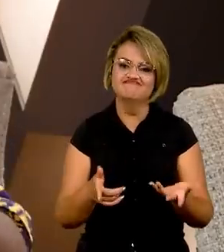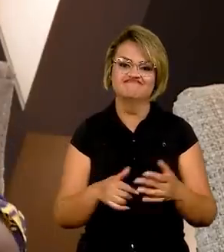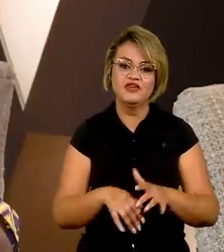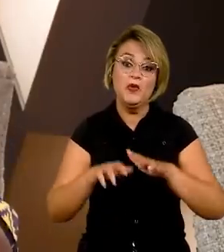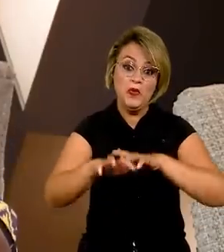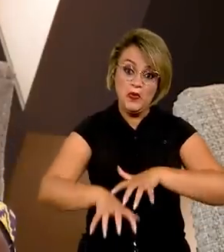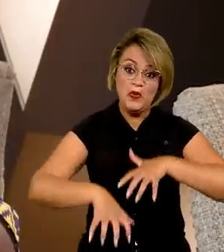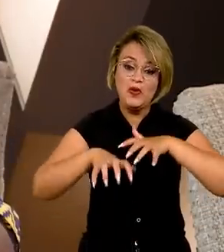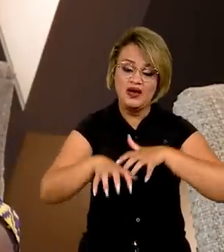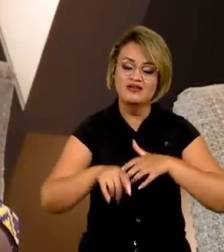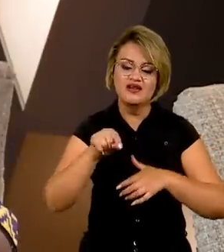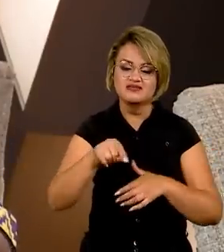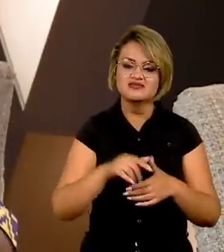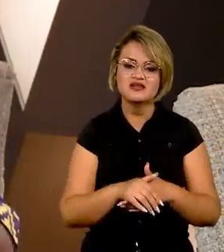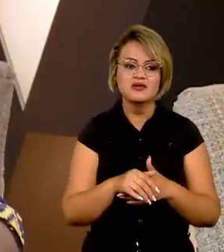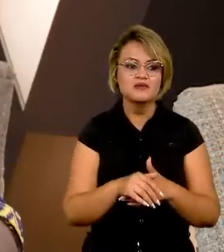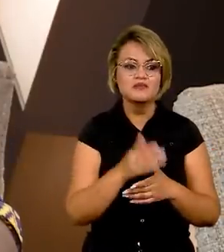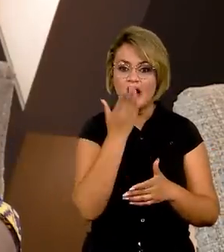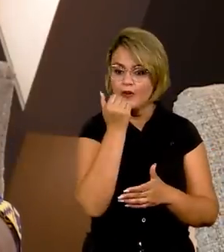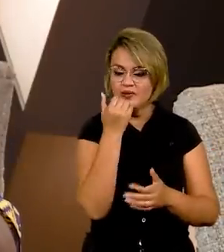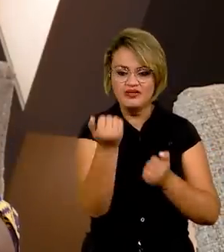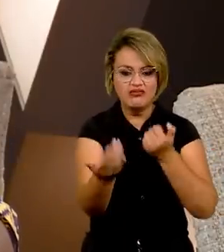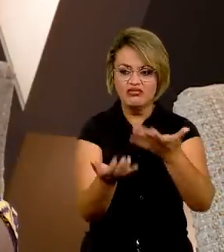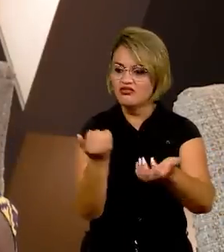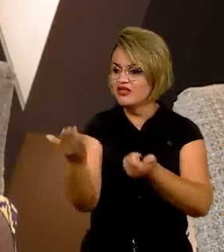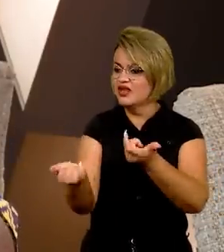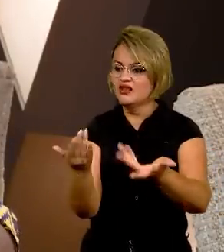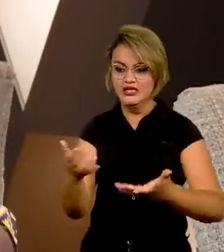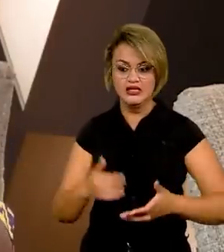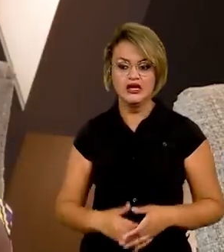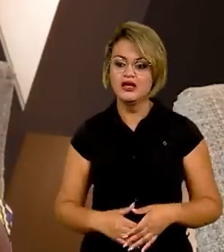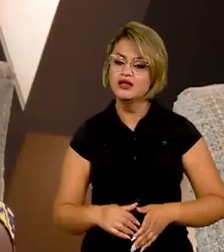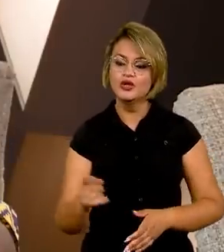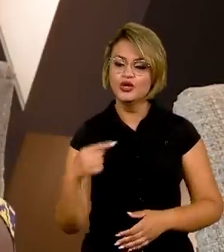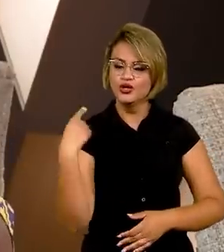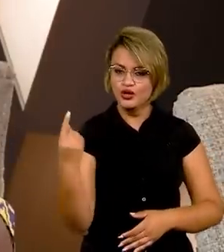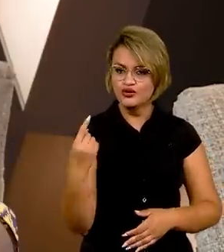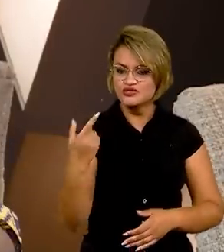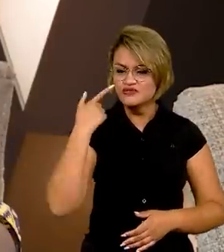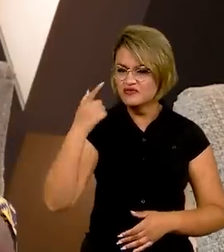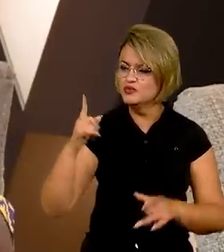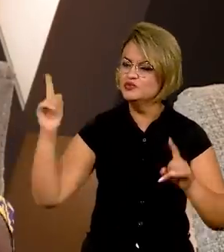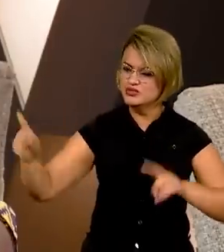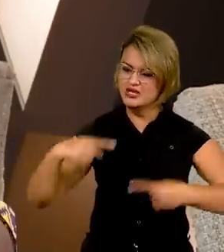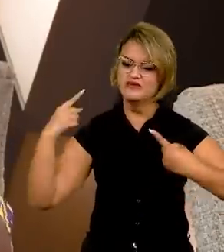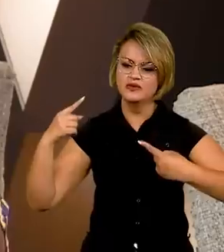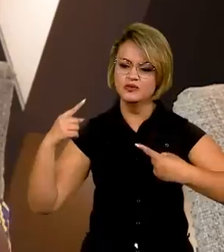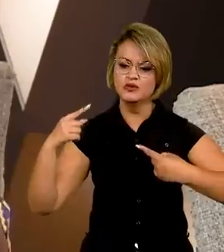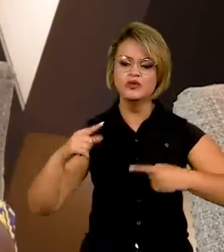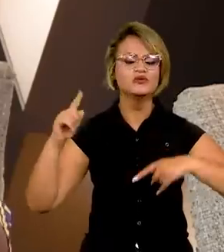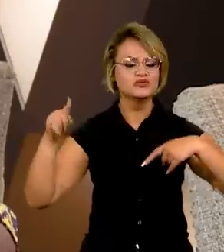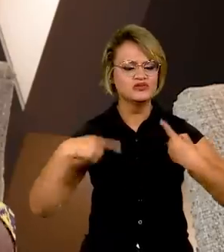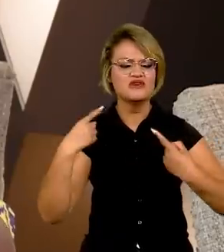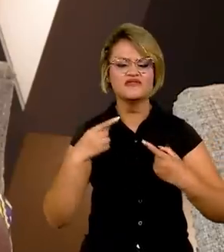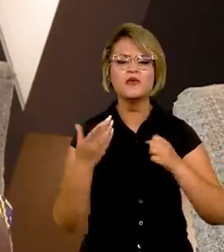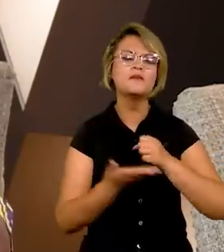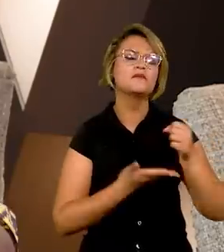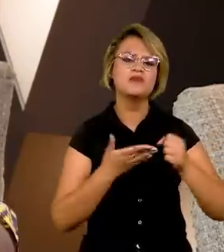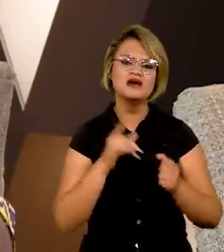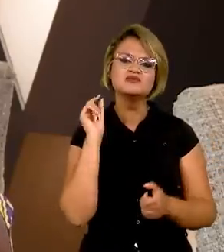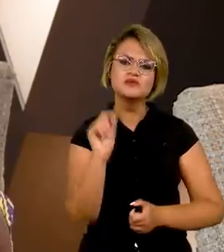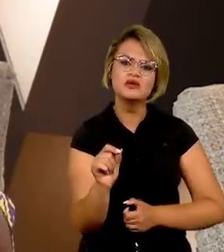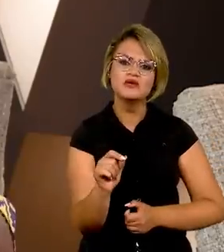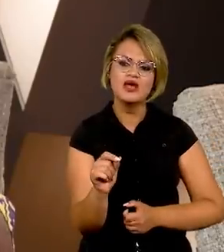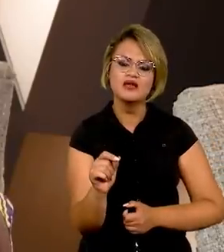Exatamente. Para alimentar o povo, porque nós estamos diante de um desafio que é elementar, que é o